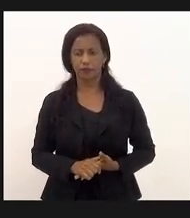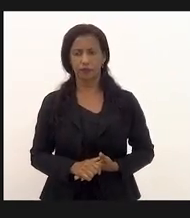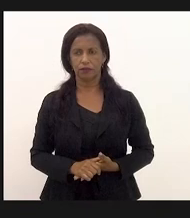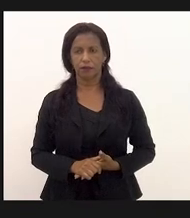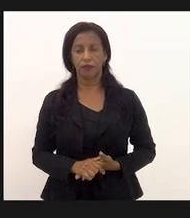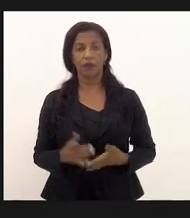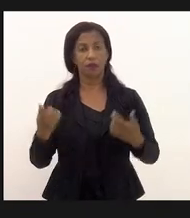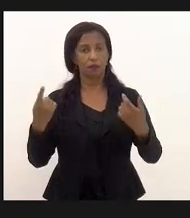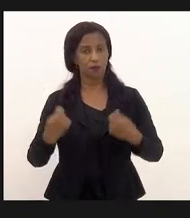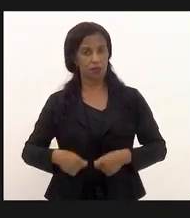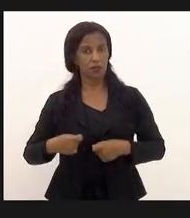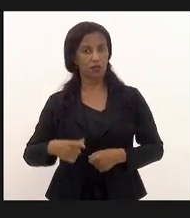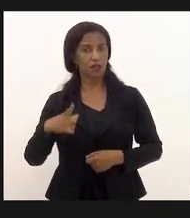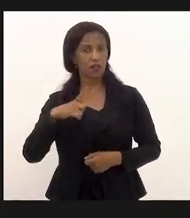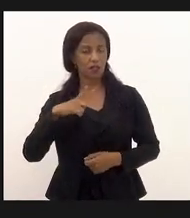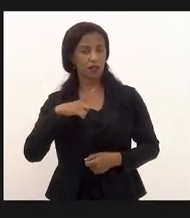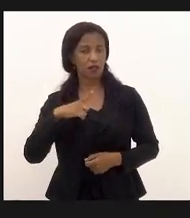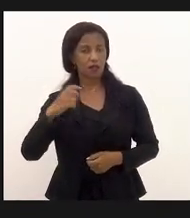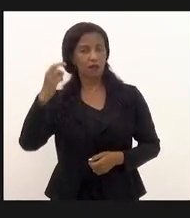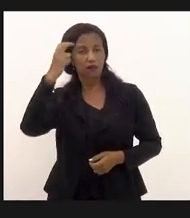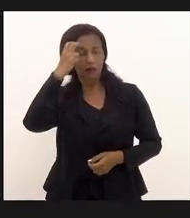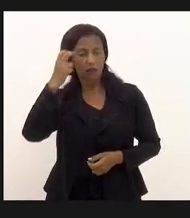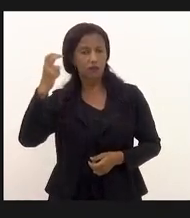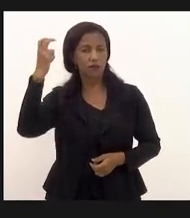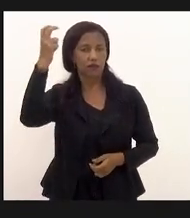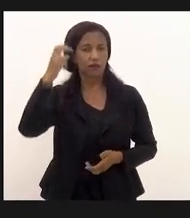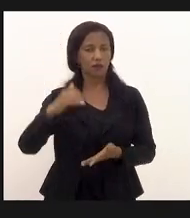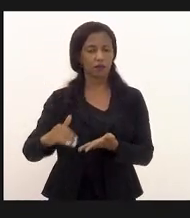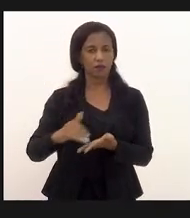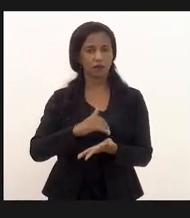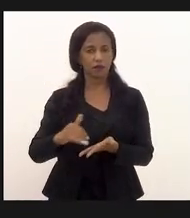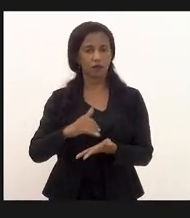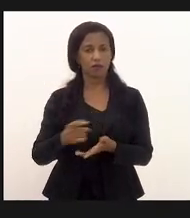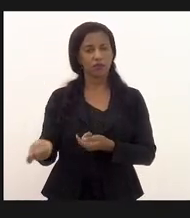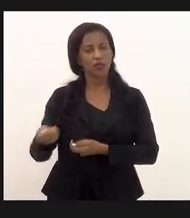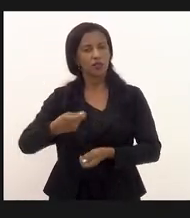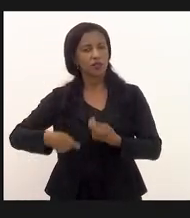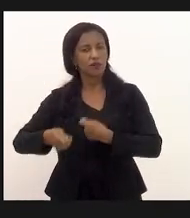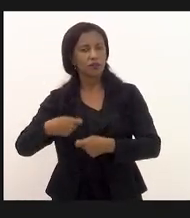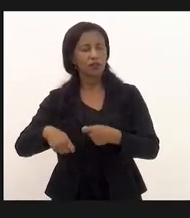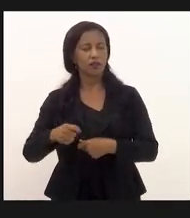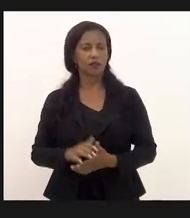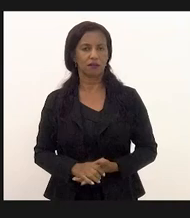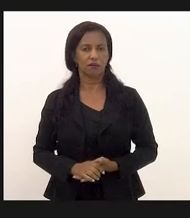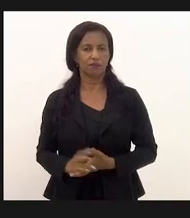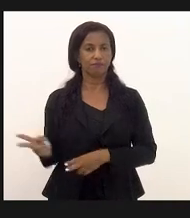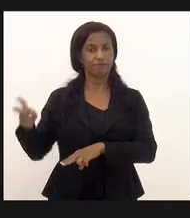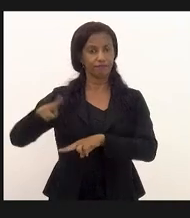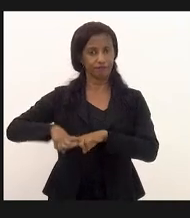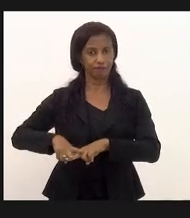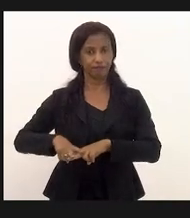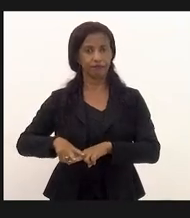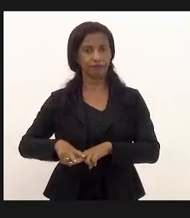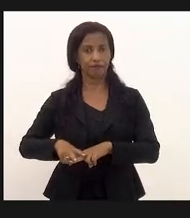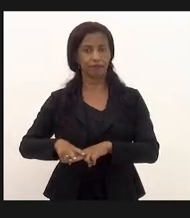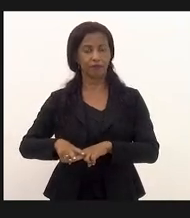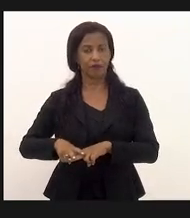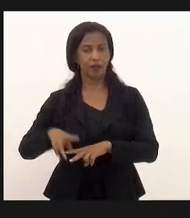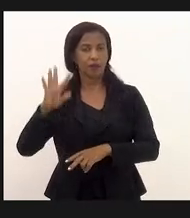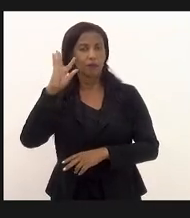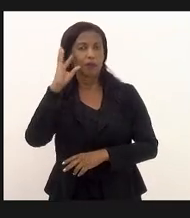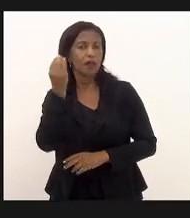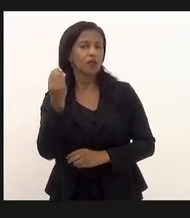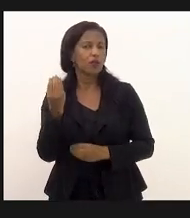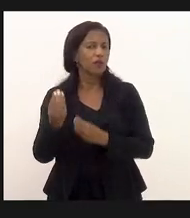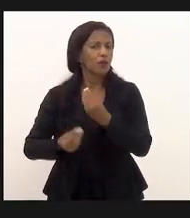deveria levar em consideração a inteligência da secretaria de administração penitenciária para se tomar uma decisão